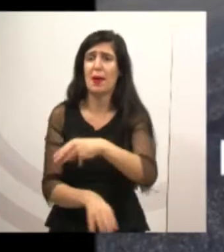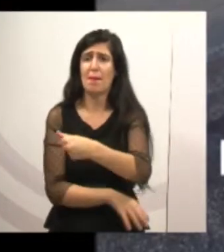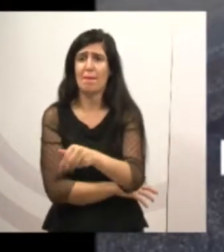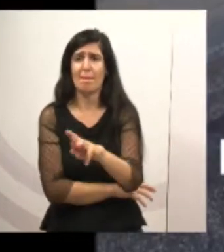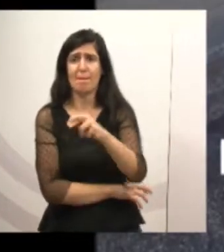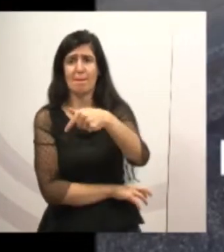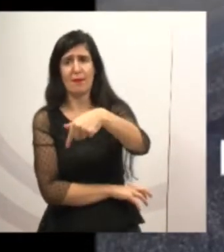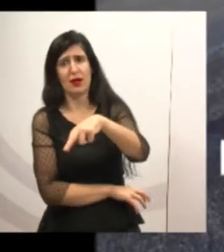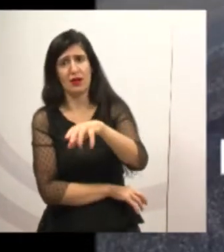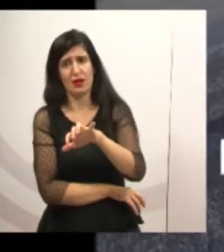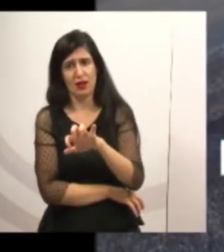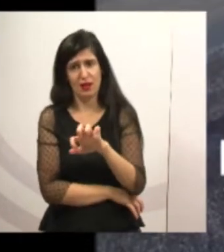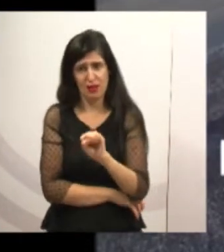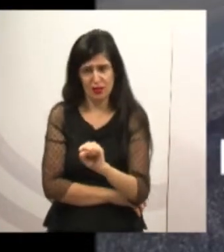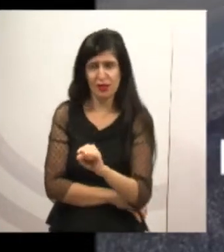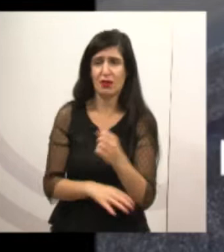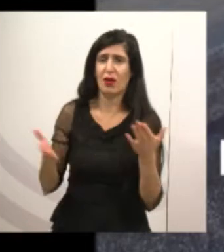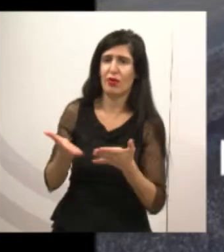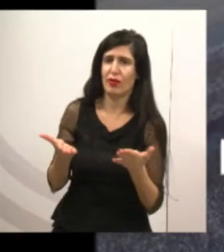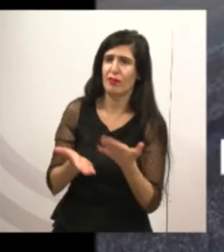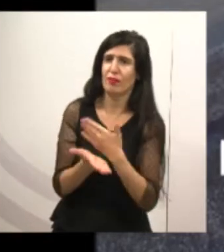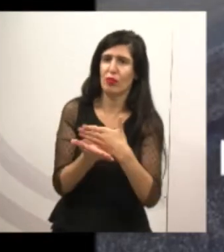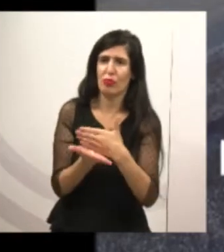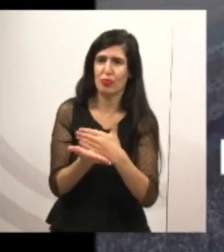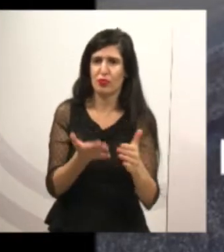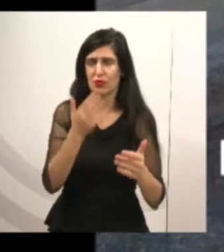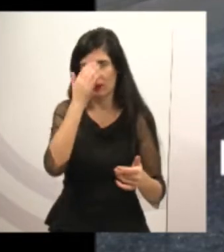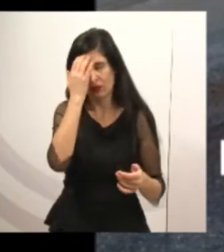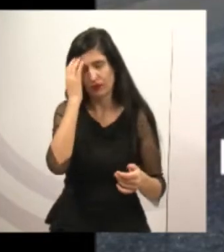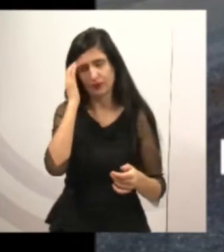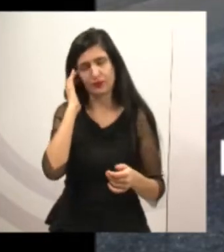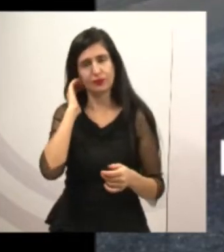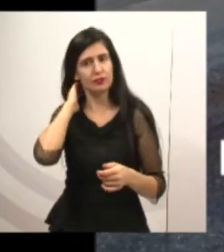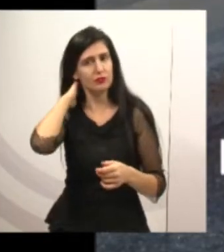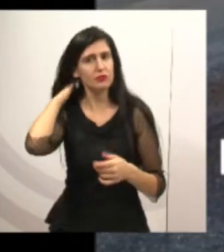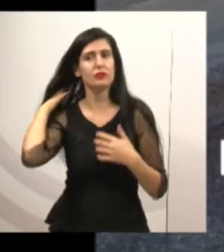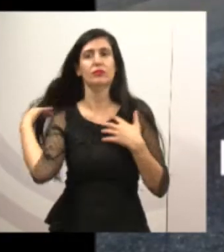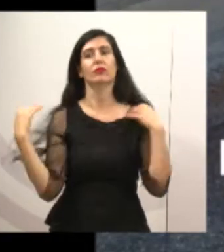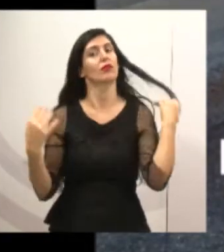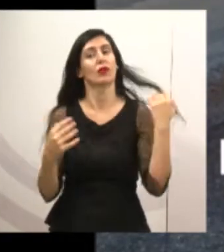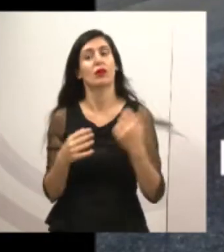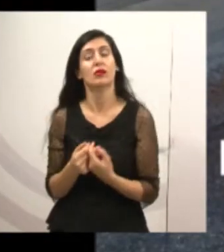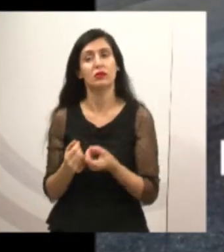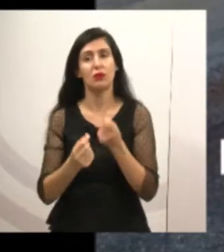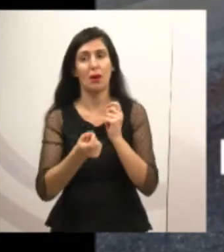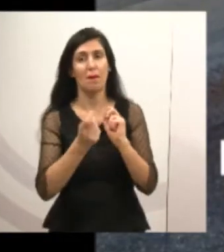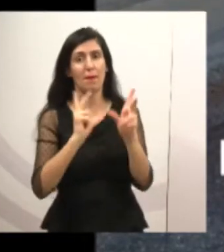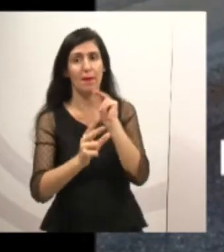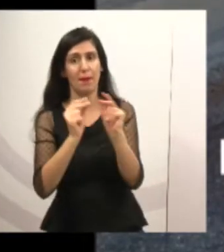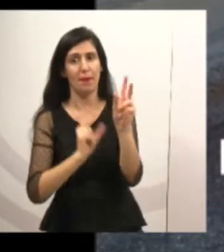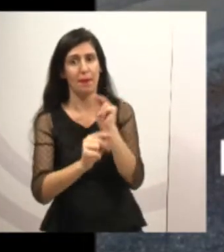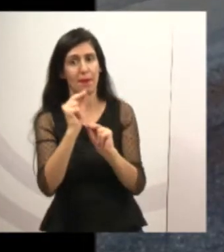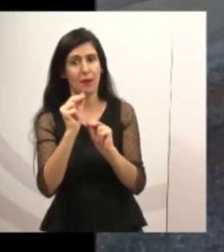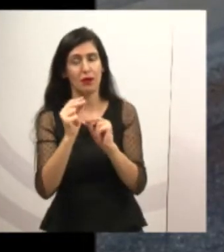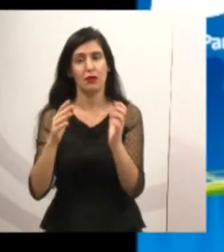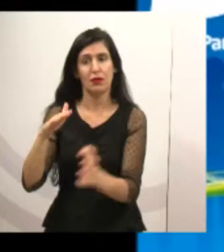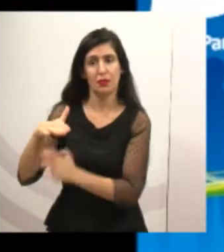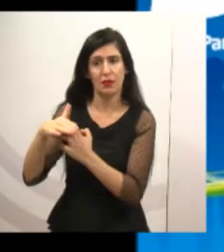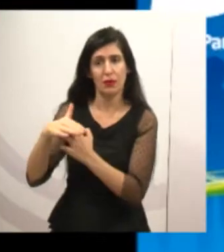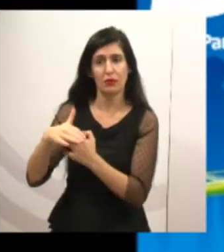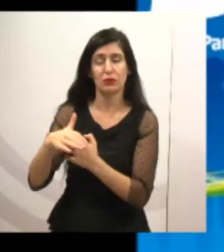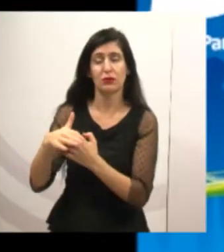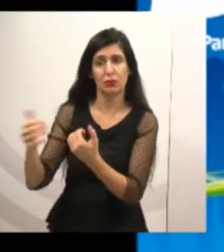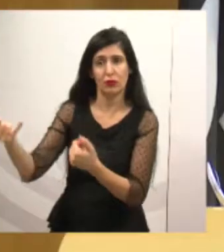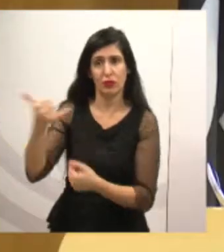agora, graças a Deus, começou. E segundo a conversa que tive lá com a empresa, disse que agora não para mais. Agora eles têm